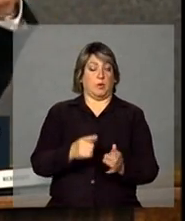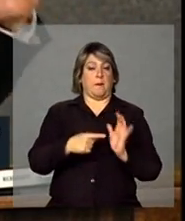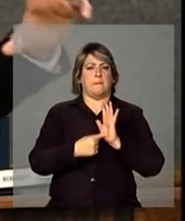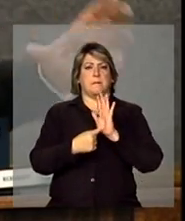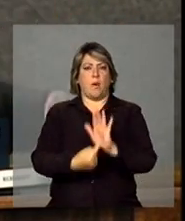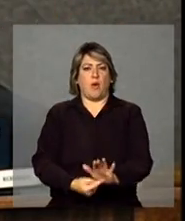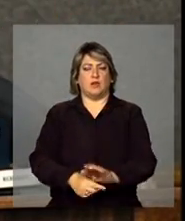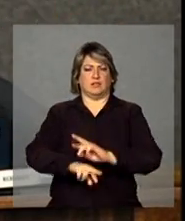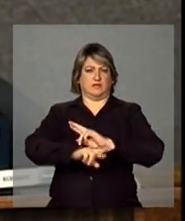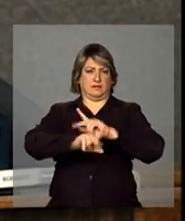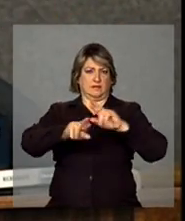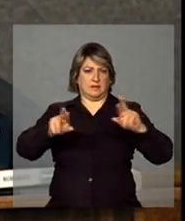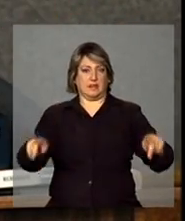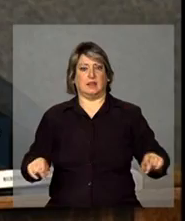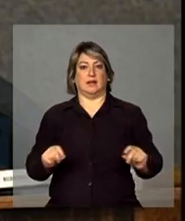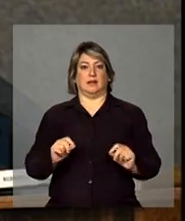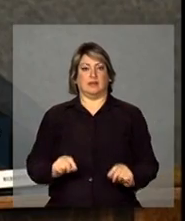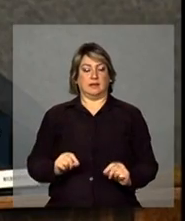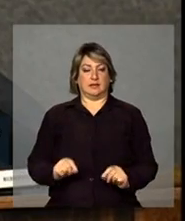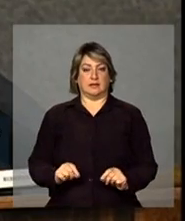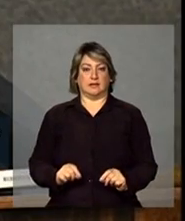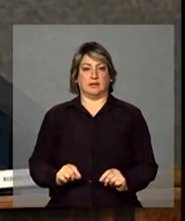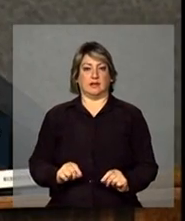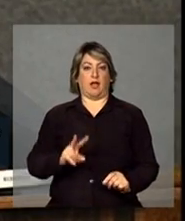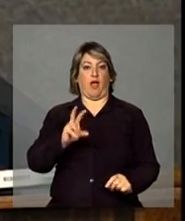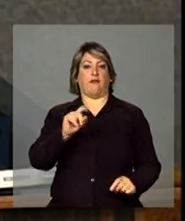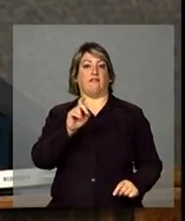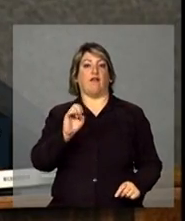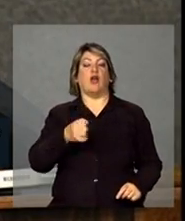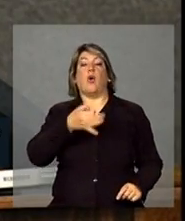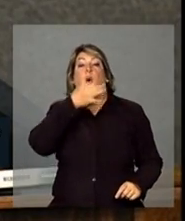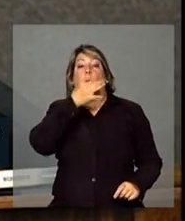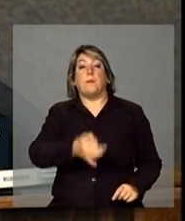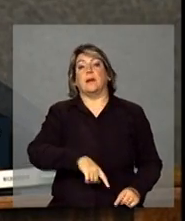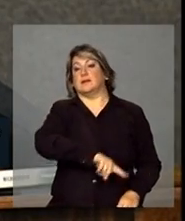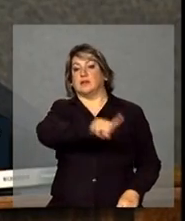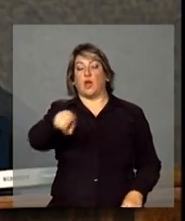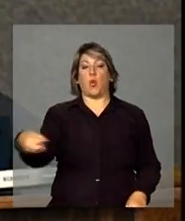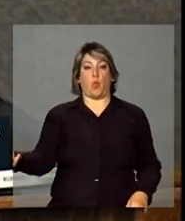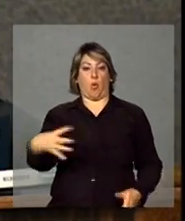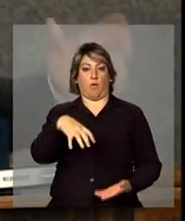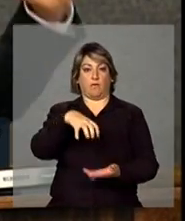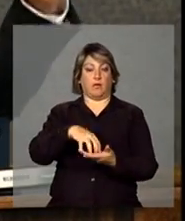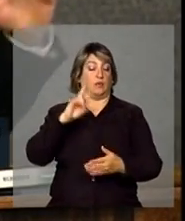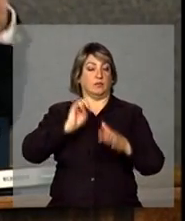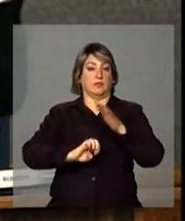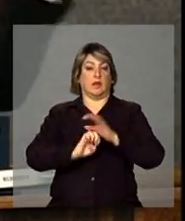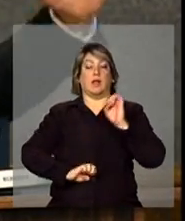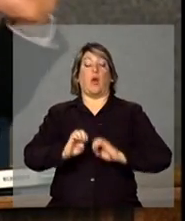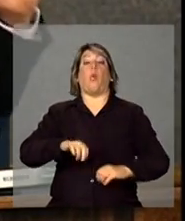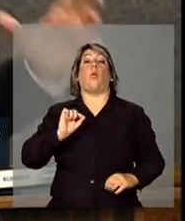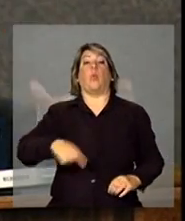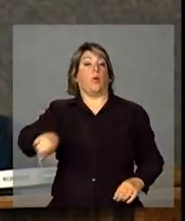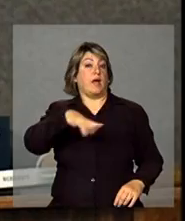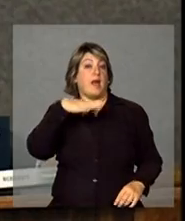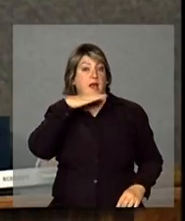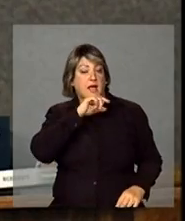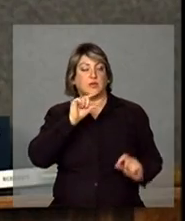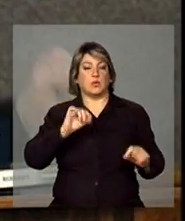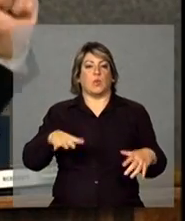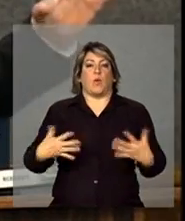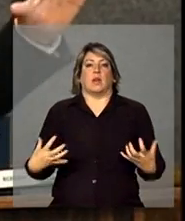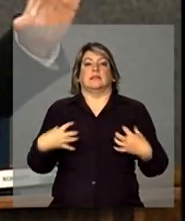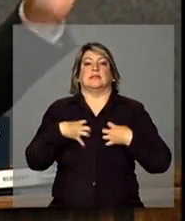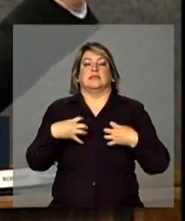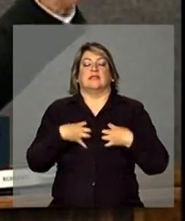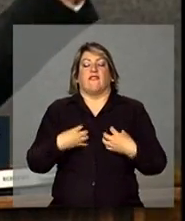série de vozes dessa nova classe média empreendedora, o que eles acham, qual é a visão de vida deles, etc.